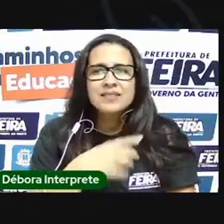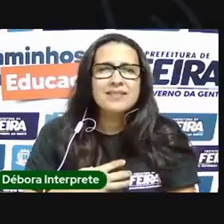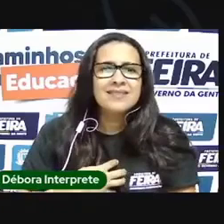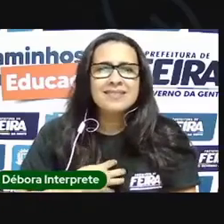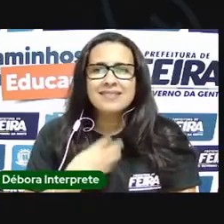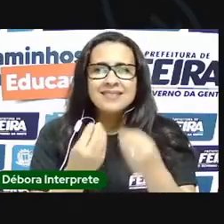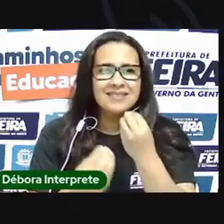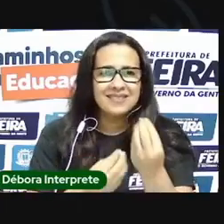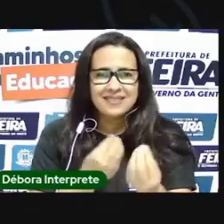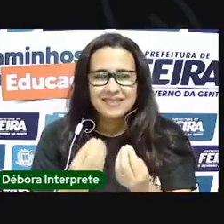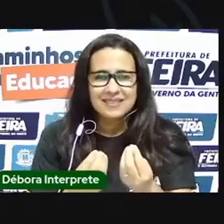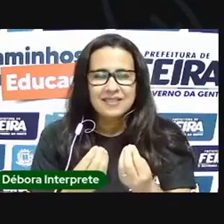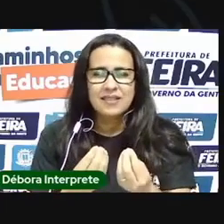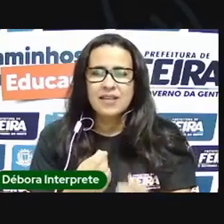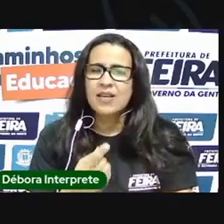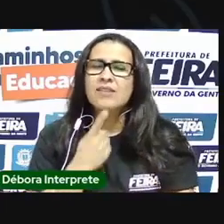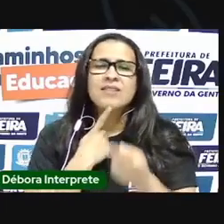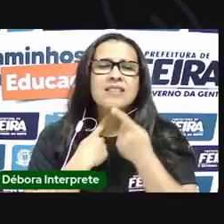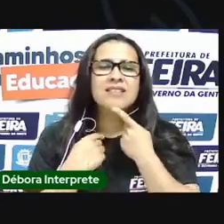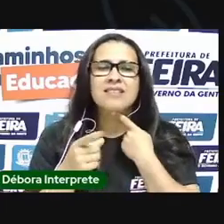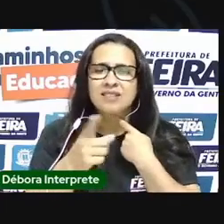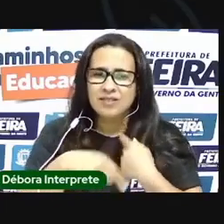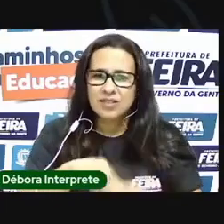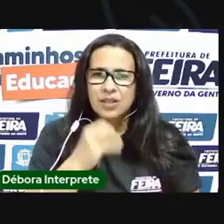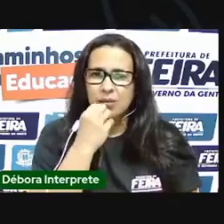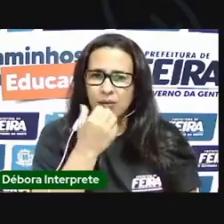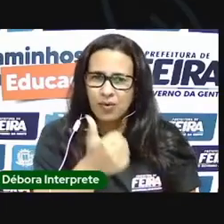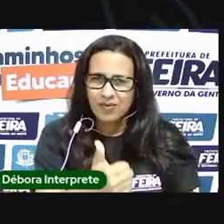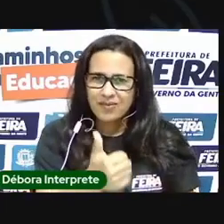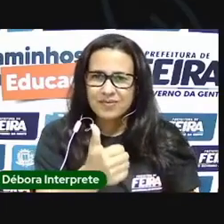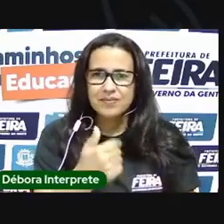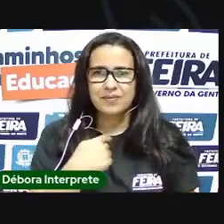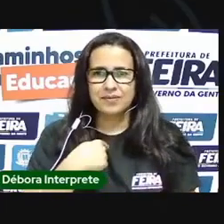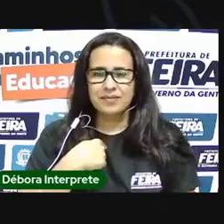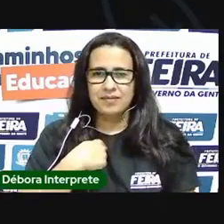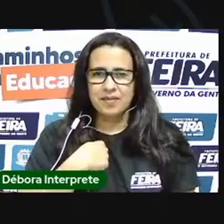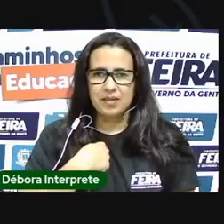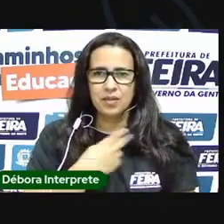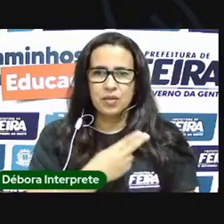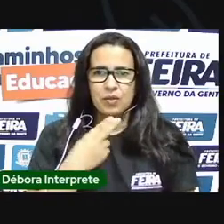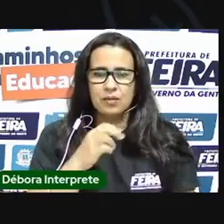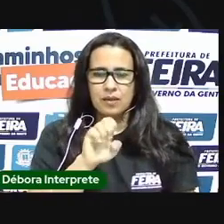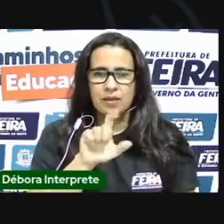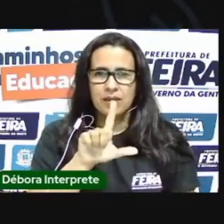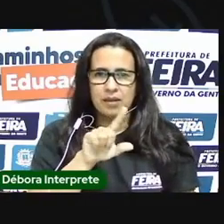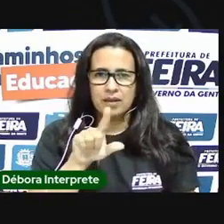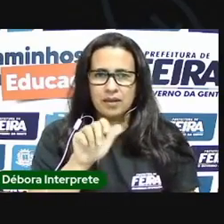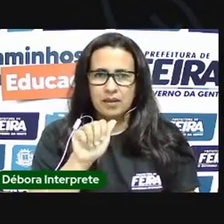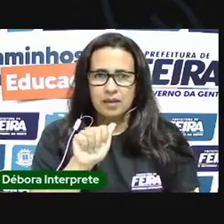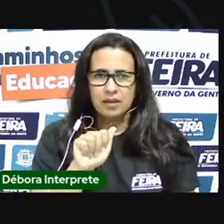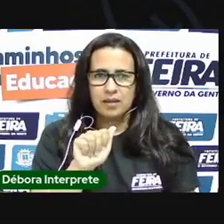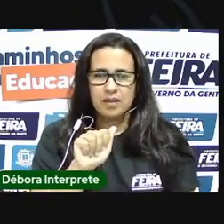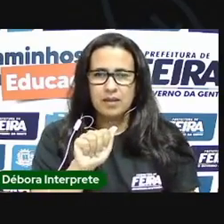Espero encontrá-los muito bem. Eu sou a professora Elza Sueli. Sou a sua